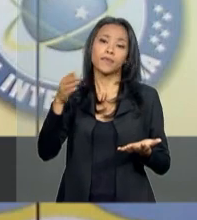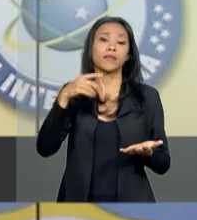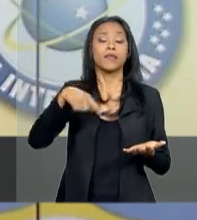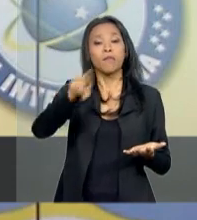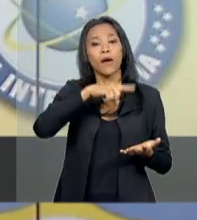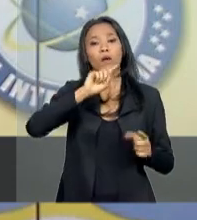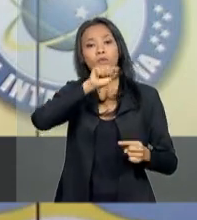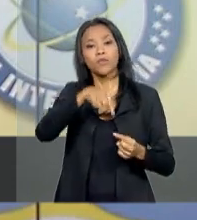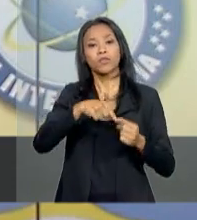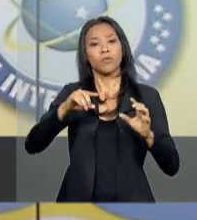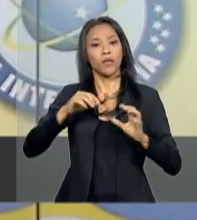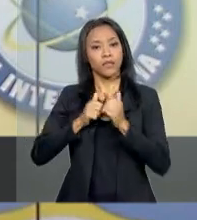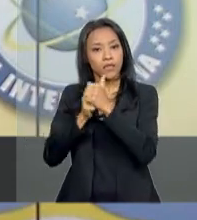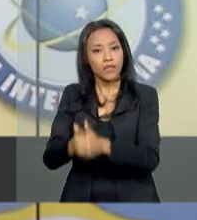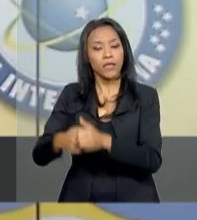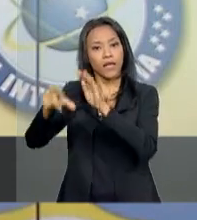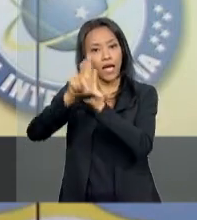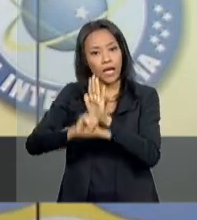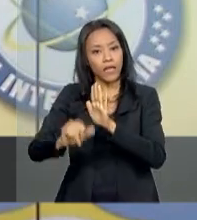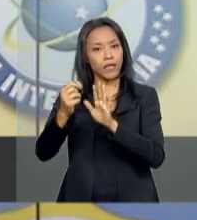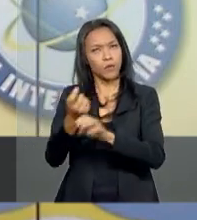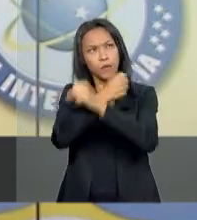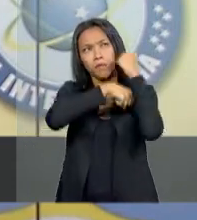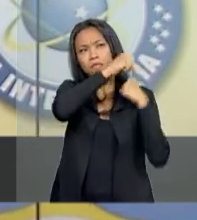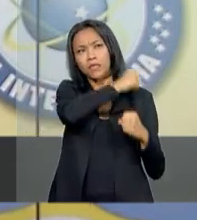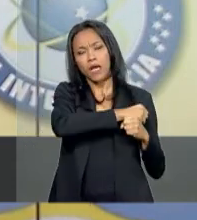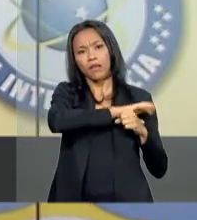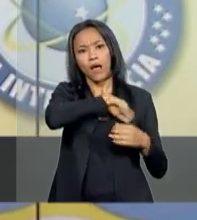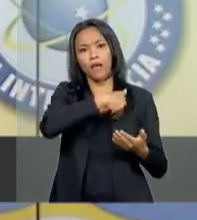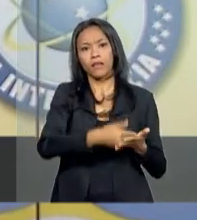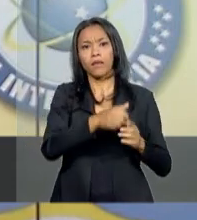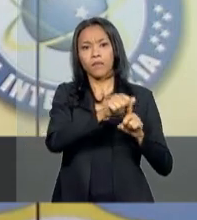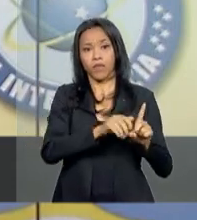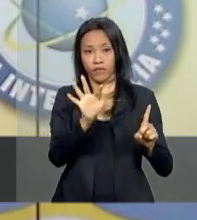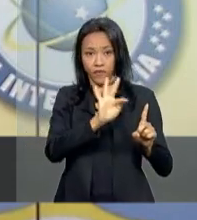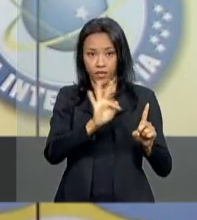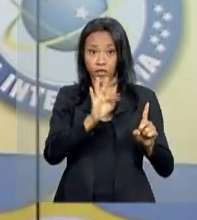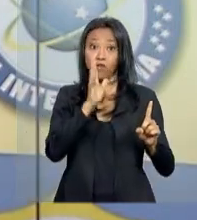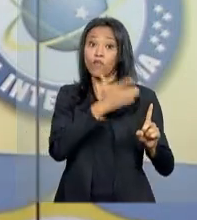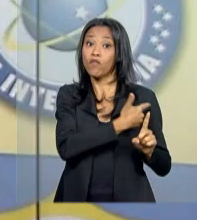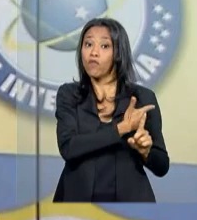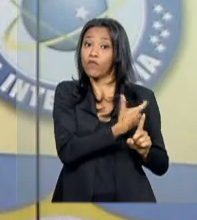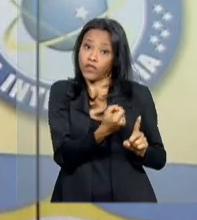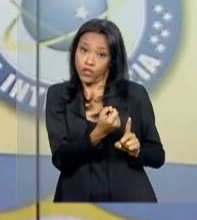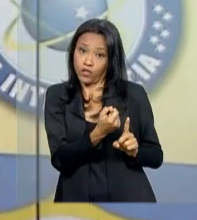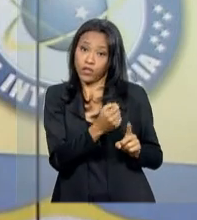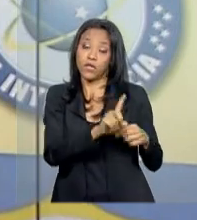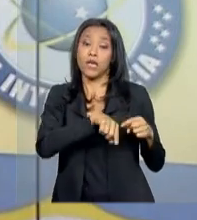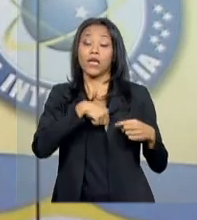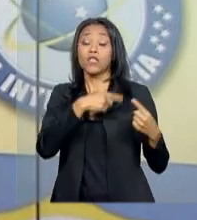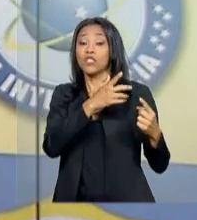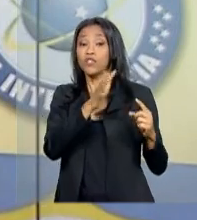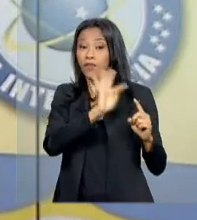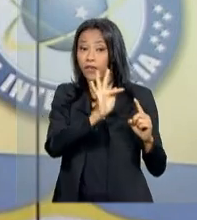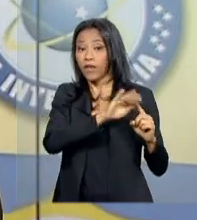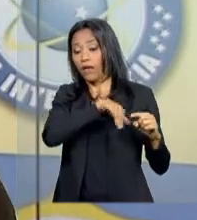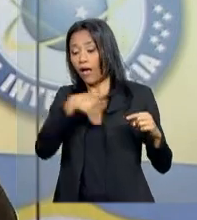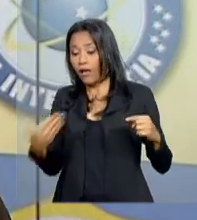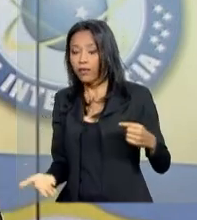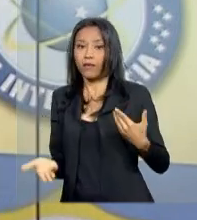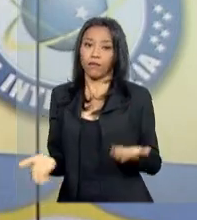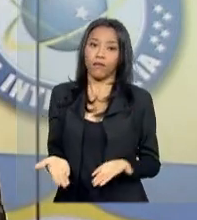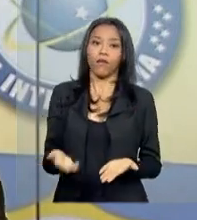da garantia da lei de ordem, do ano passado até fevereiro foram 20. De fevereiro para cá, passaram de 100.